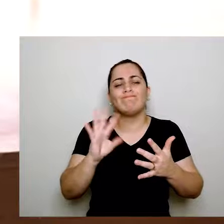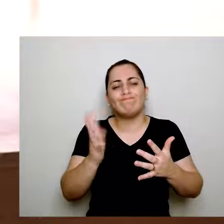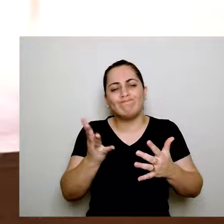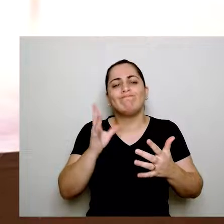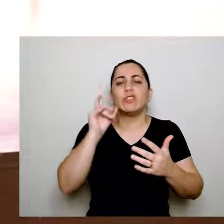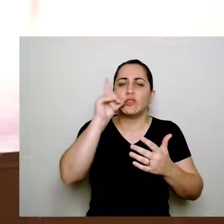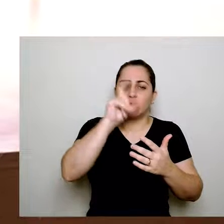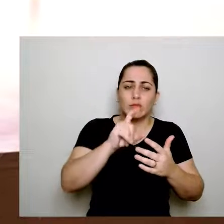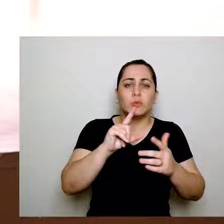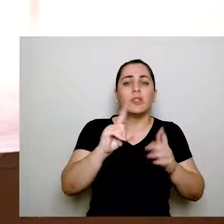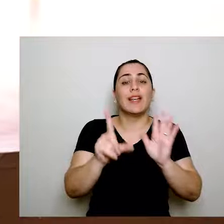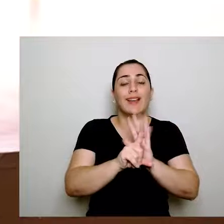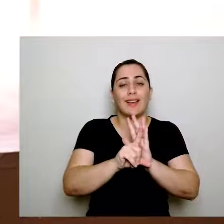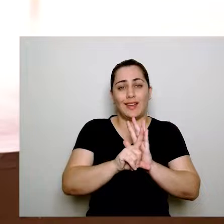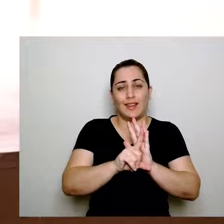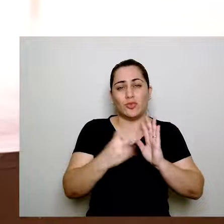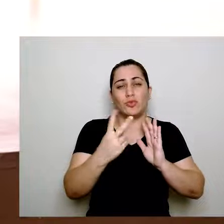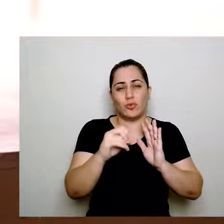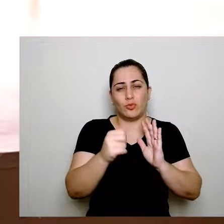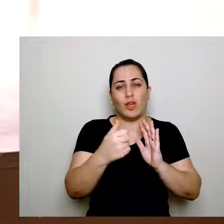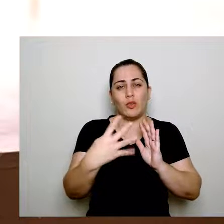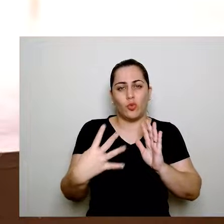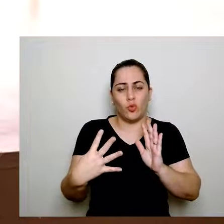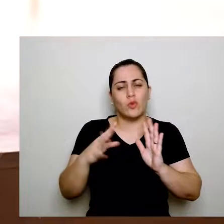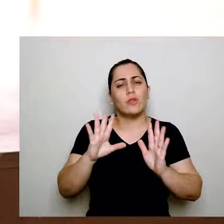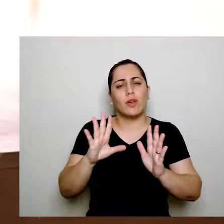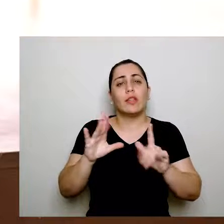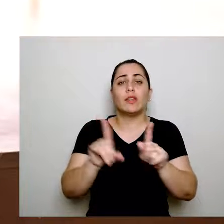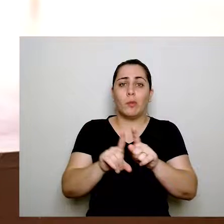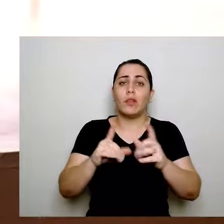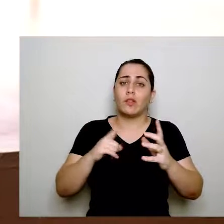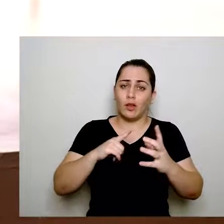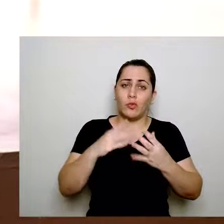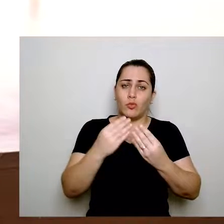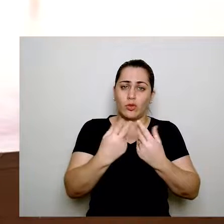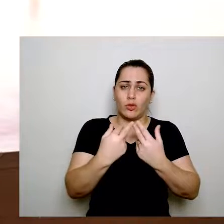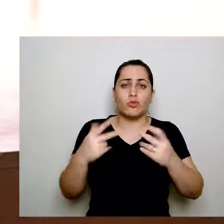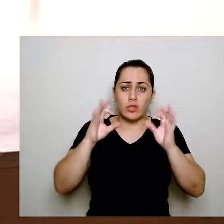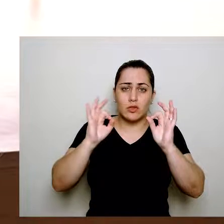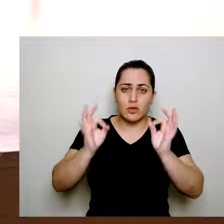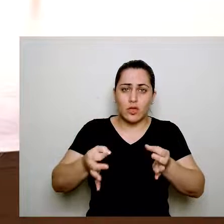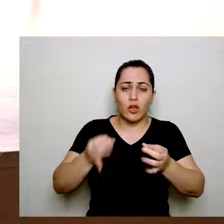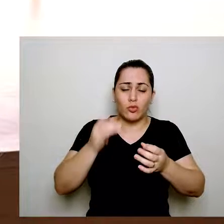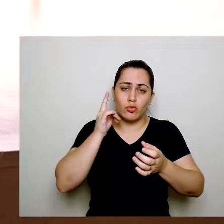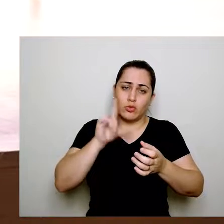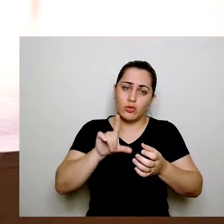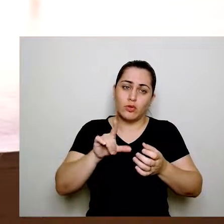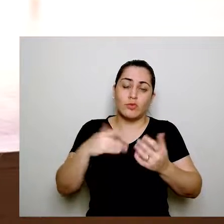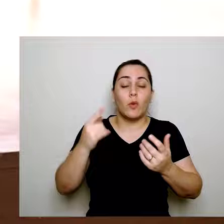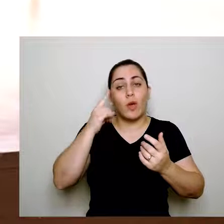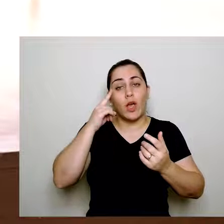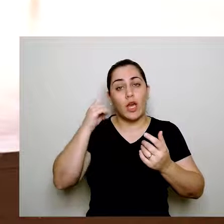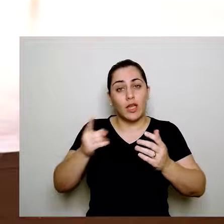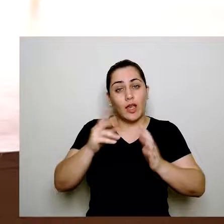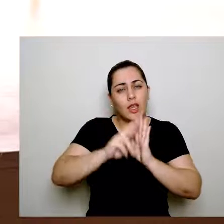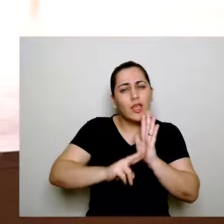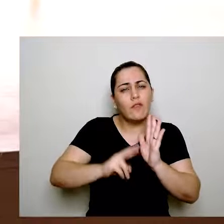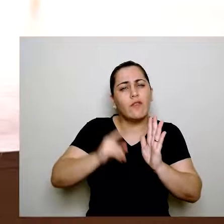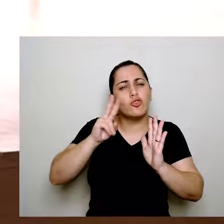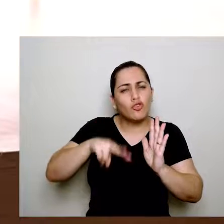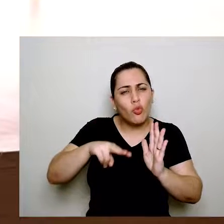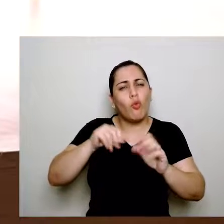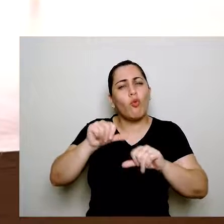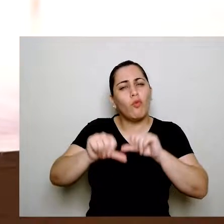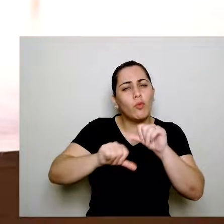por essa lei de 2014, mas tiveram muitos acertos também. Então, a ideia nessa revisão é justamente